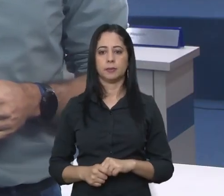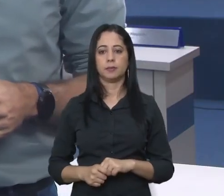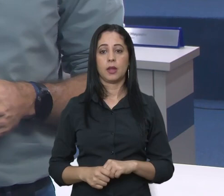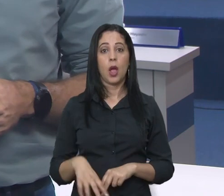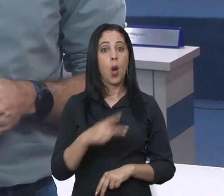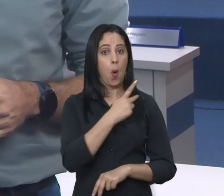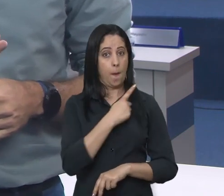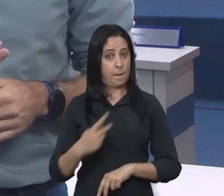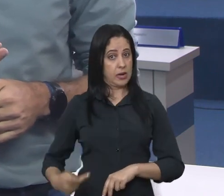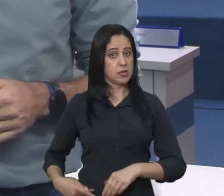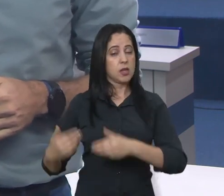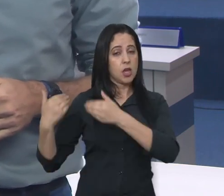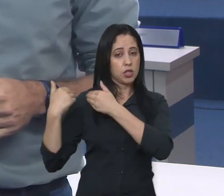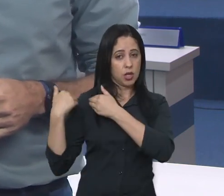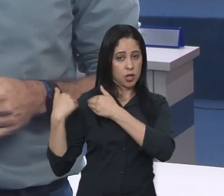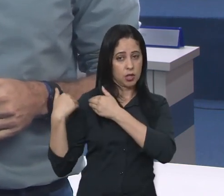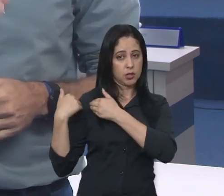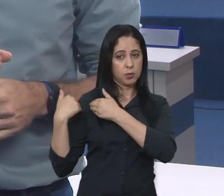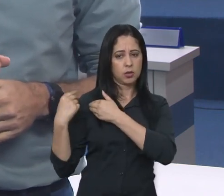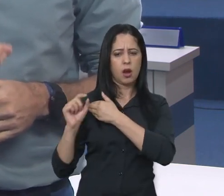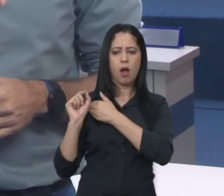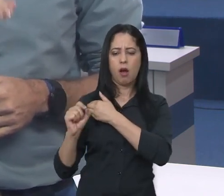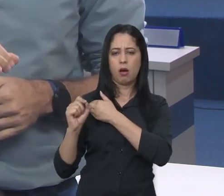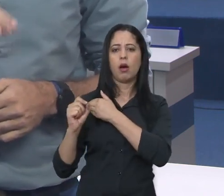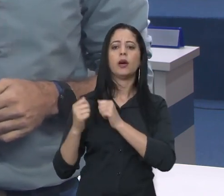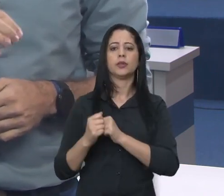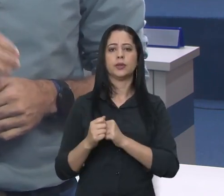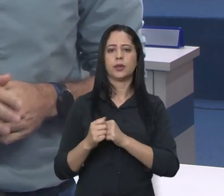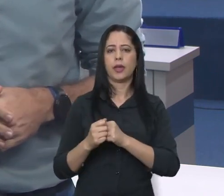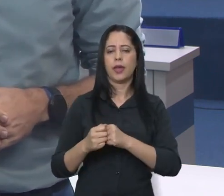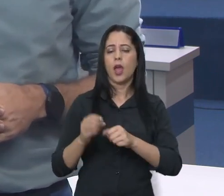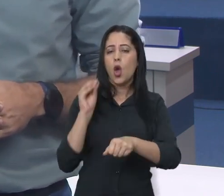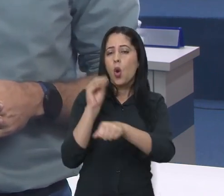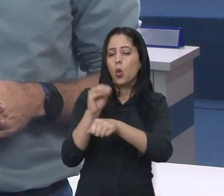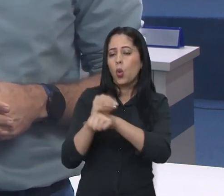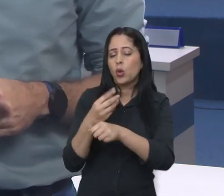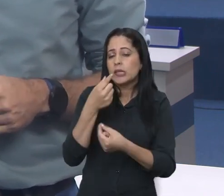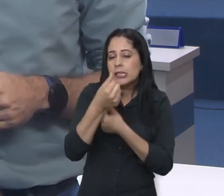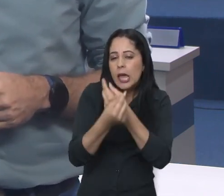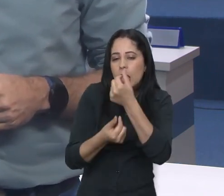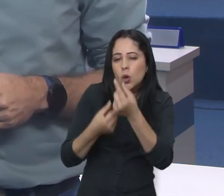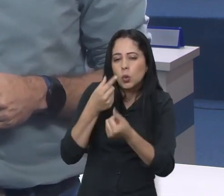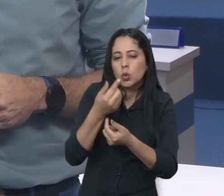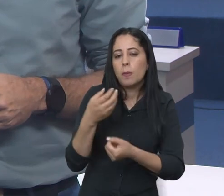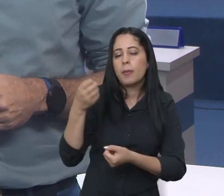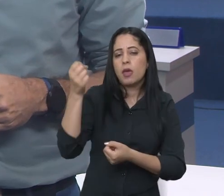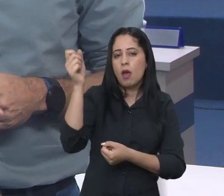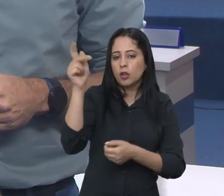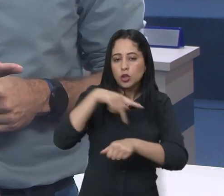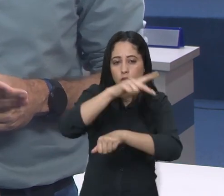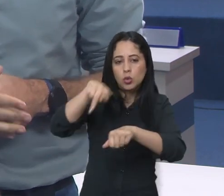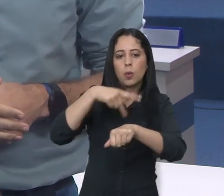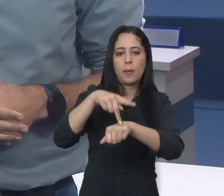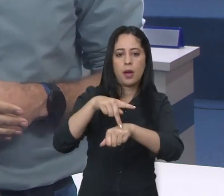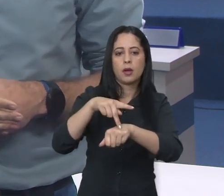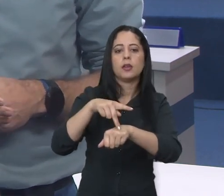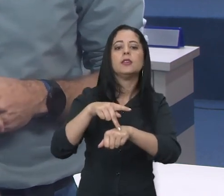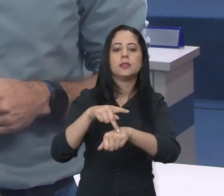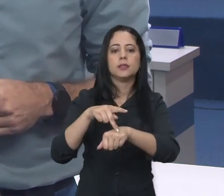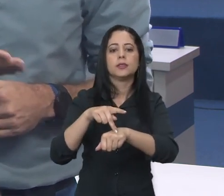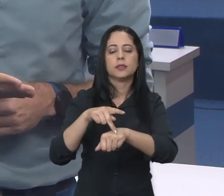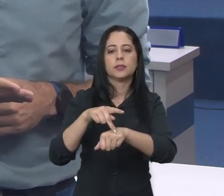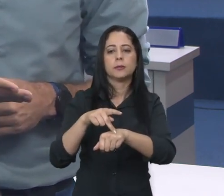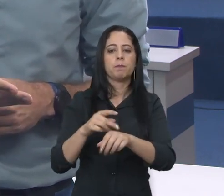presidente ainda é responsável por fazer a condução da política econômica do país isso inclui desde implementar a política fiscal